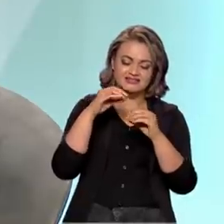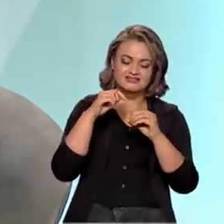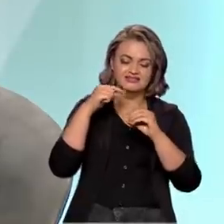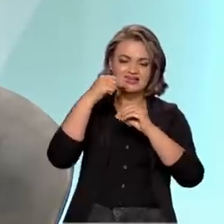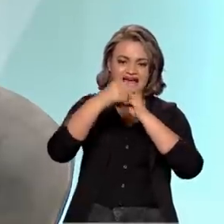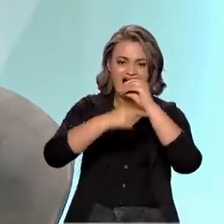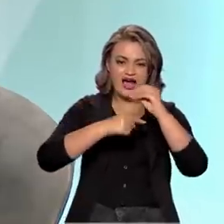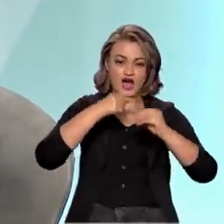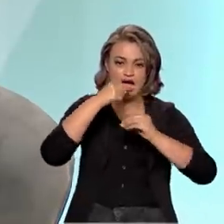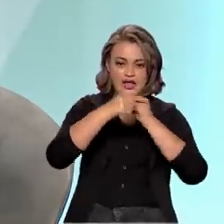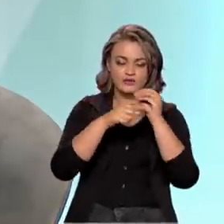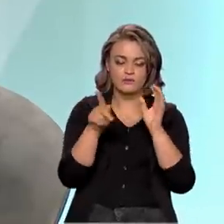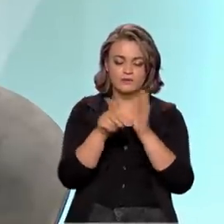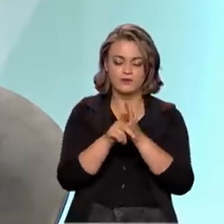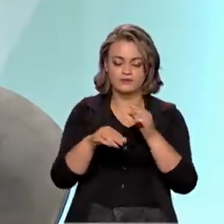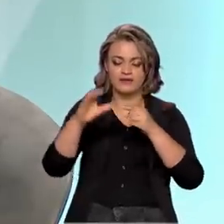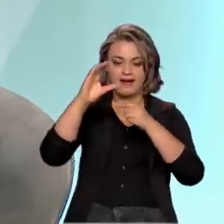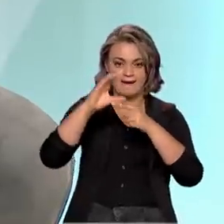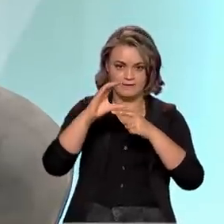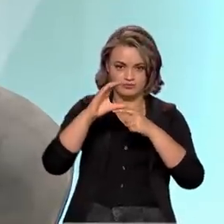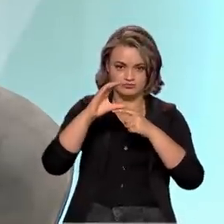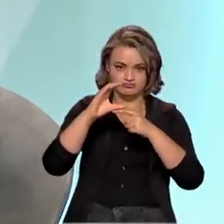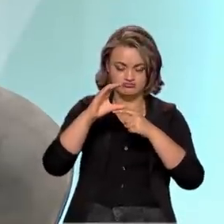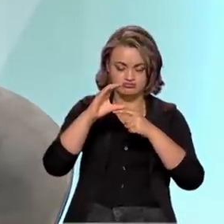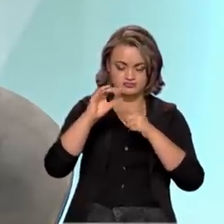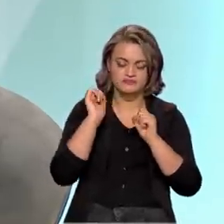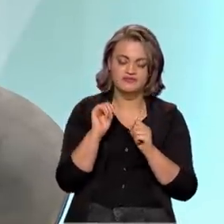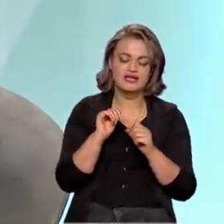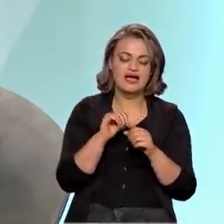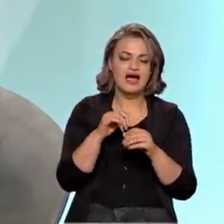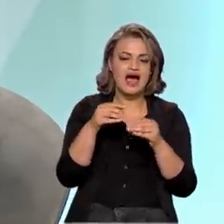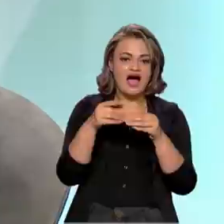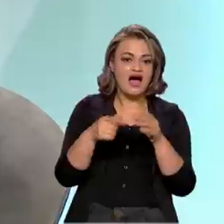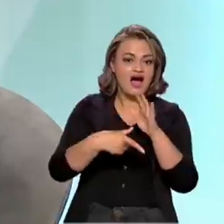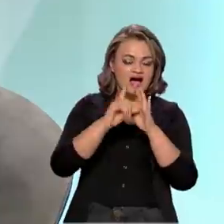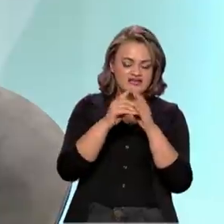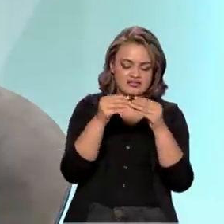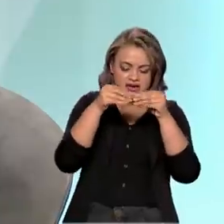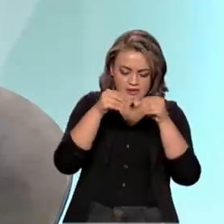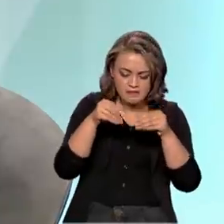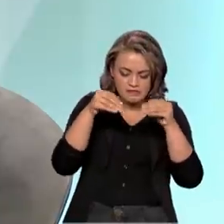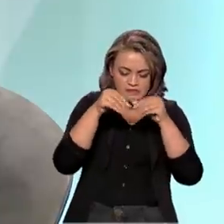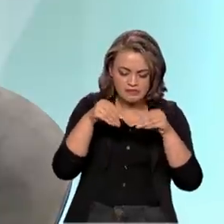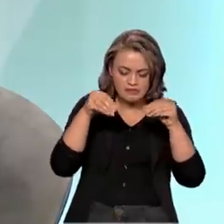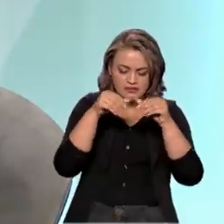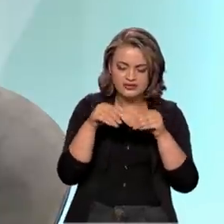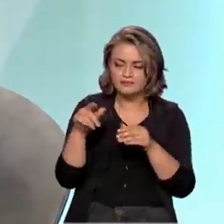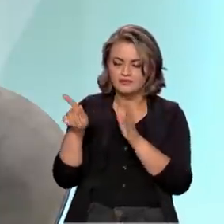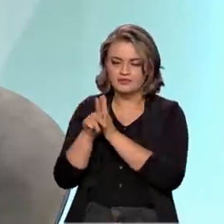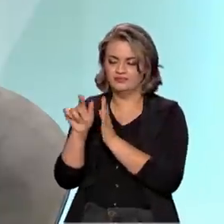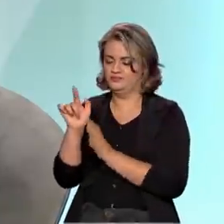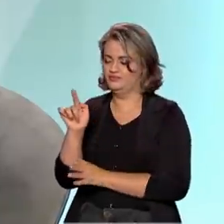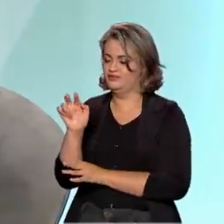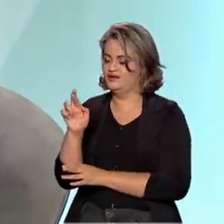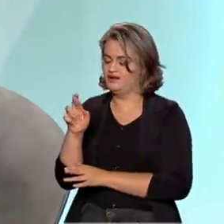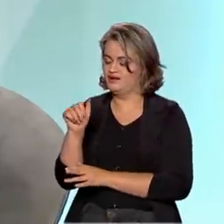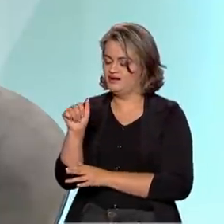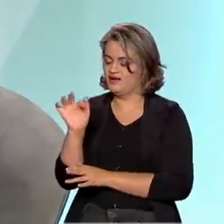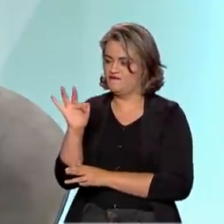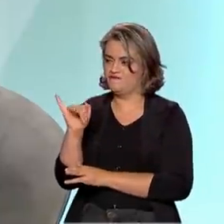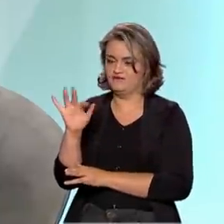de átomos de carbono. No começo, eles eram esfoliados, vamos dizer assim, do grafite, ou da grafita.